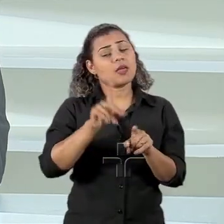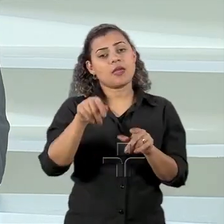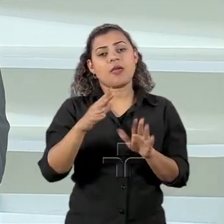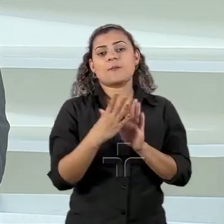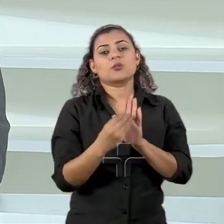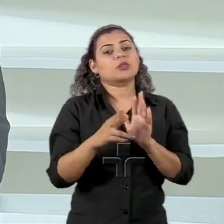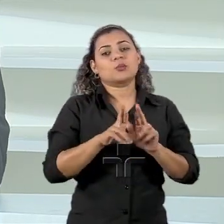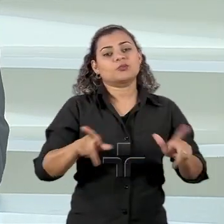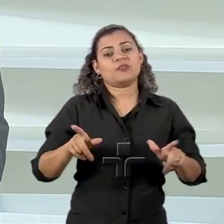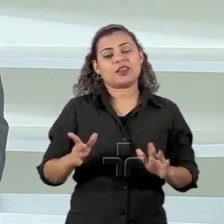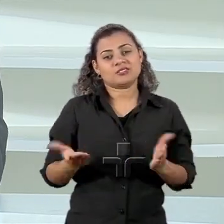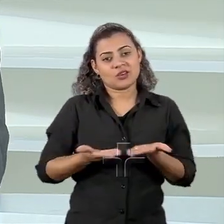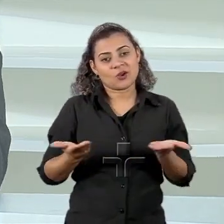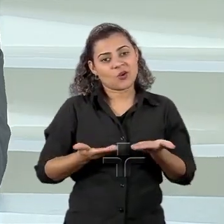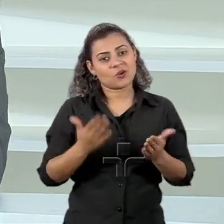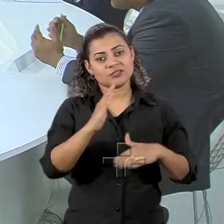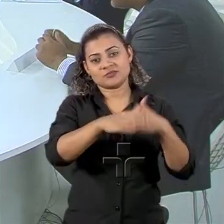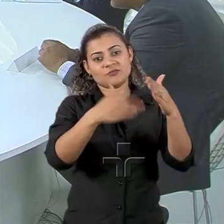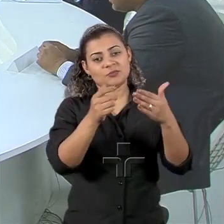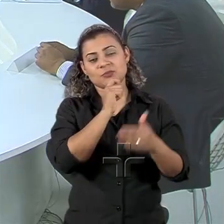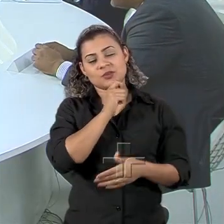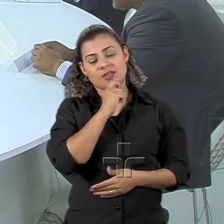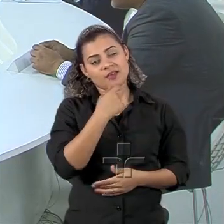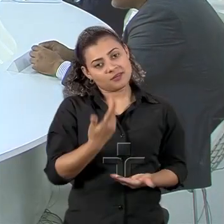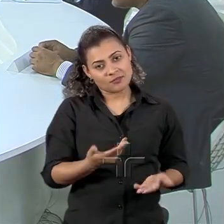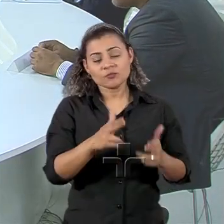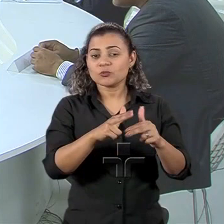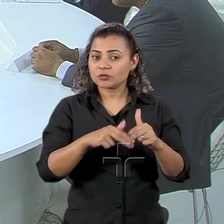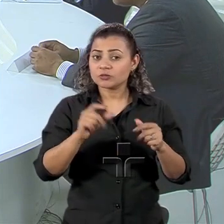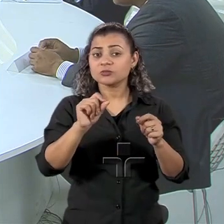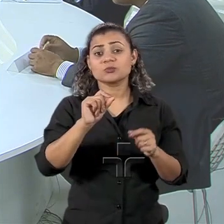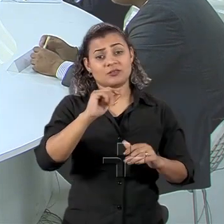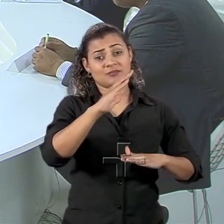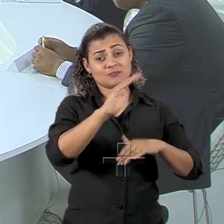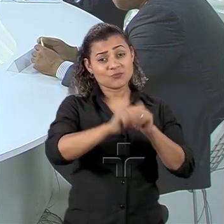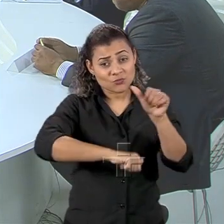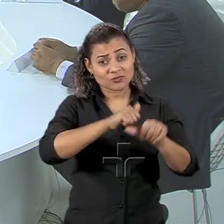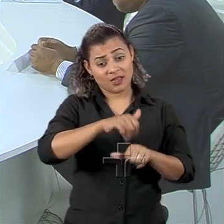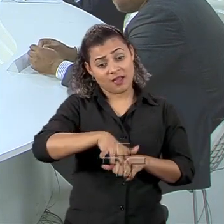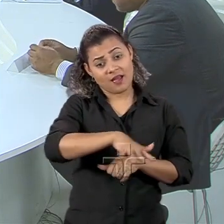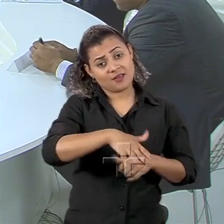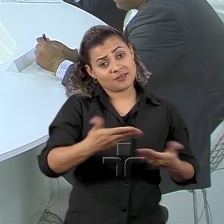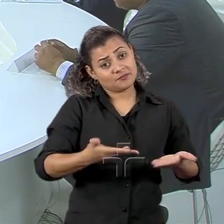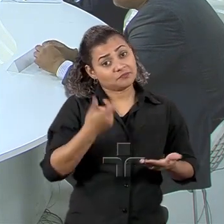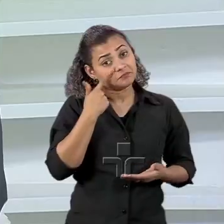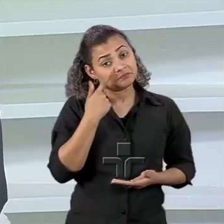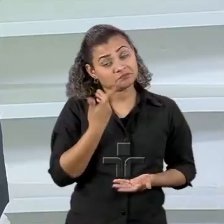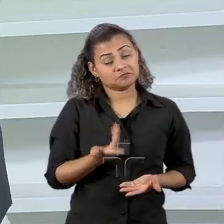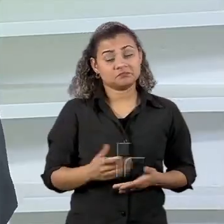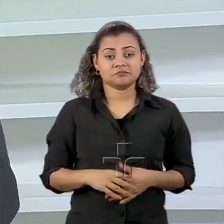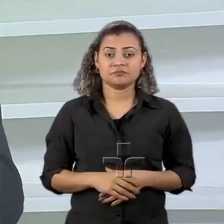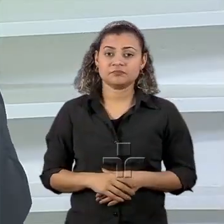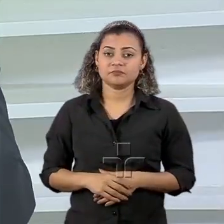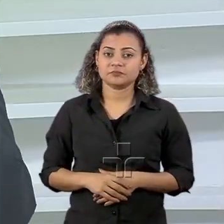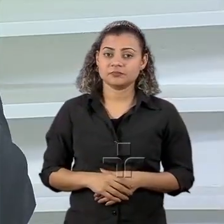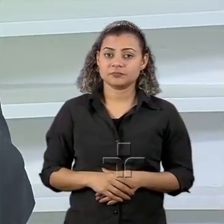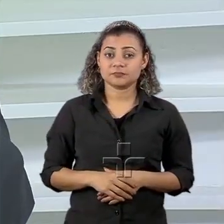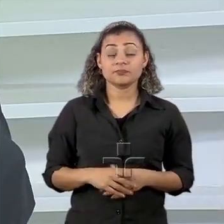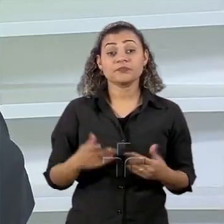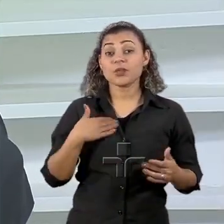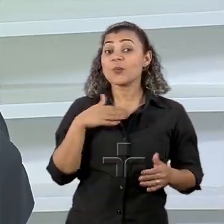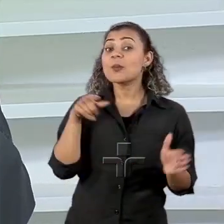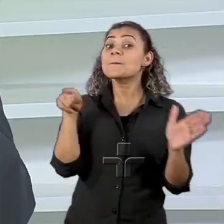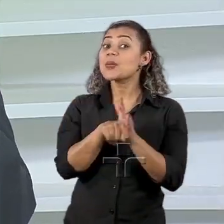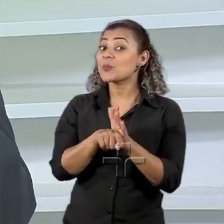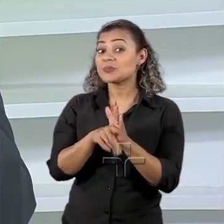e espero que essas eleições possam mudar esse patamar. Tem uma pergunta, não sei quem quer se aventurar a